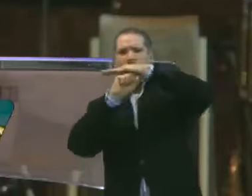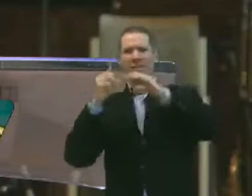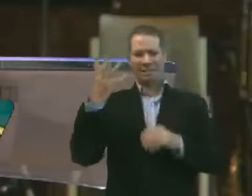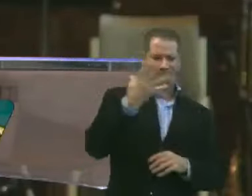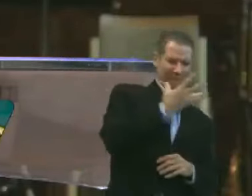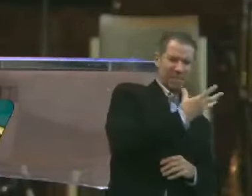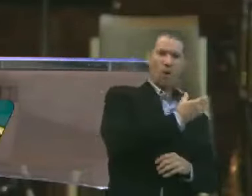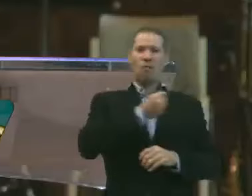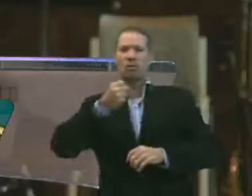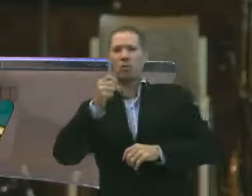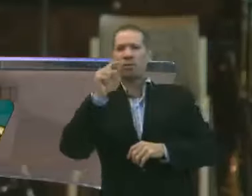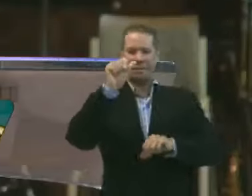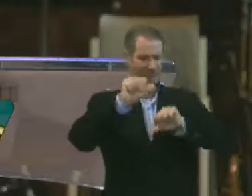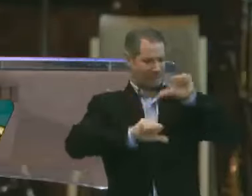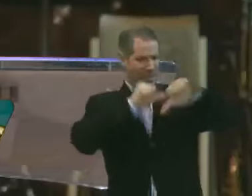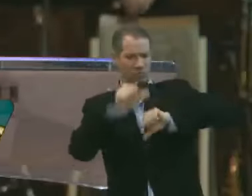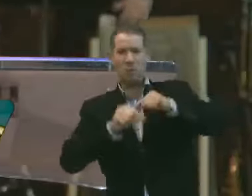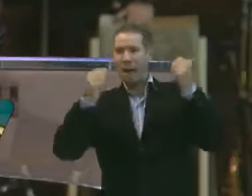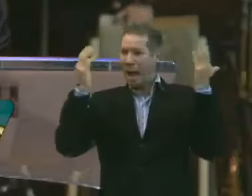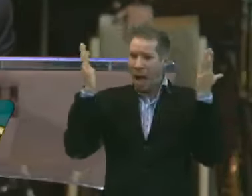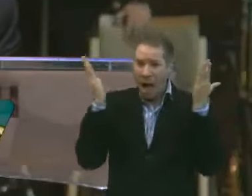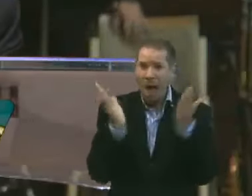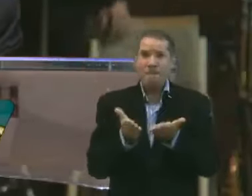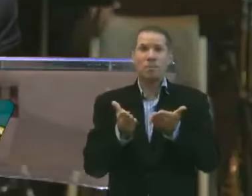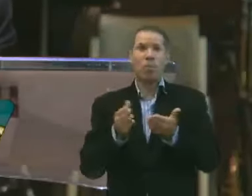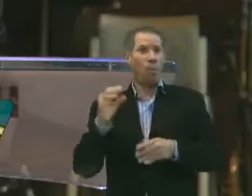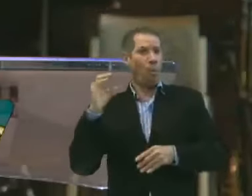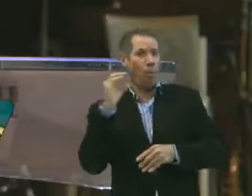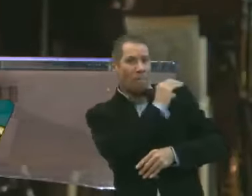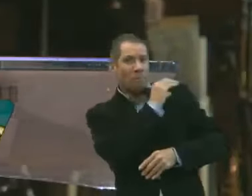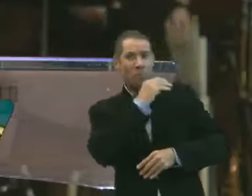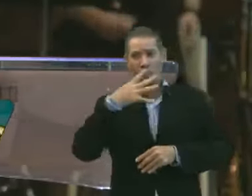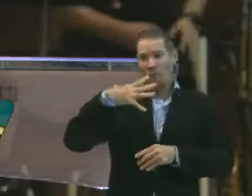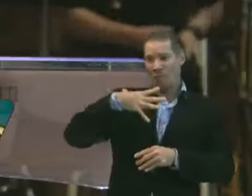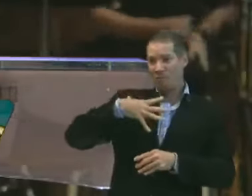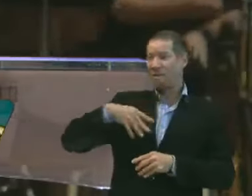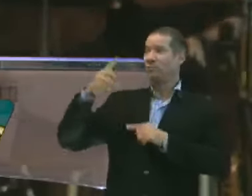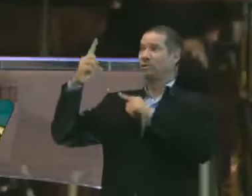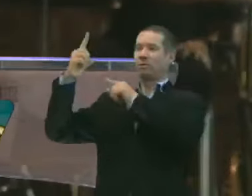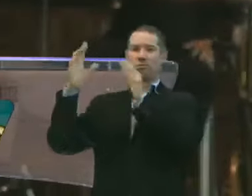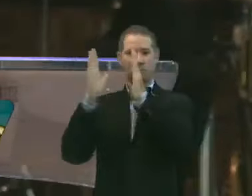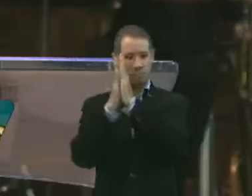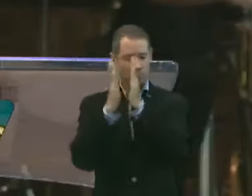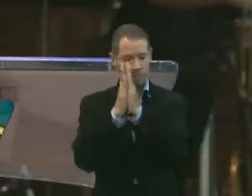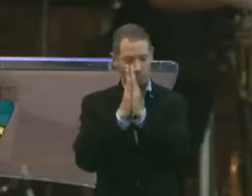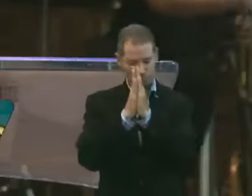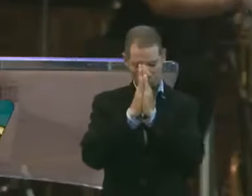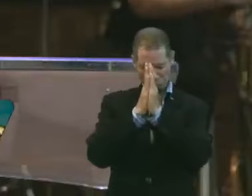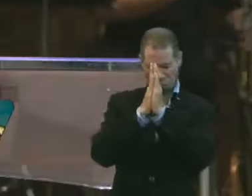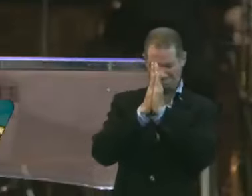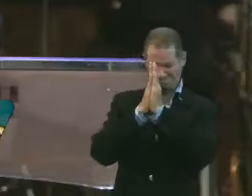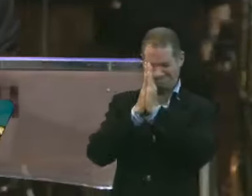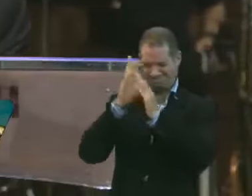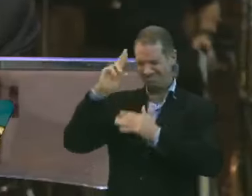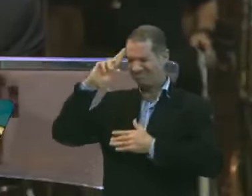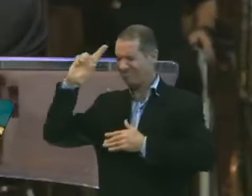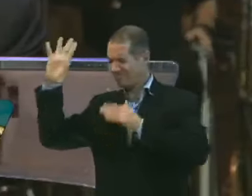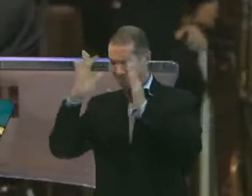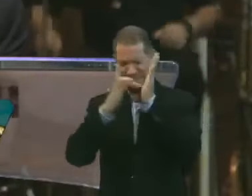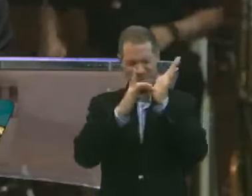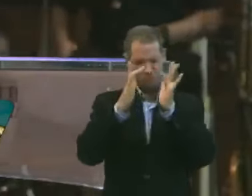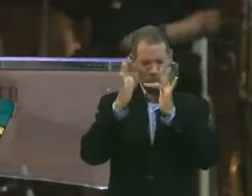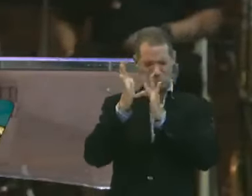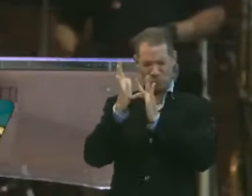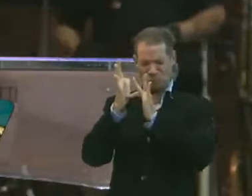transformará. Imediatamente. Em filho de Deus. Vamos orar. Senhor Jesus.